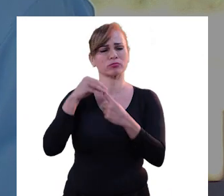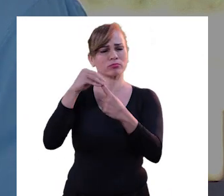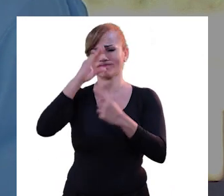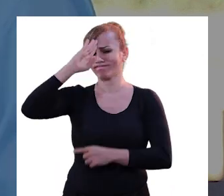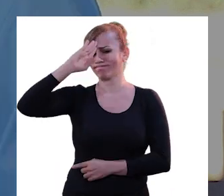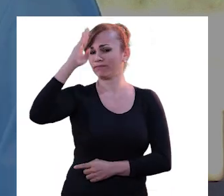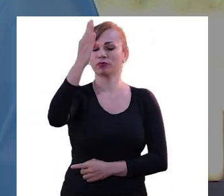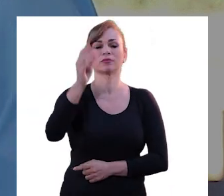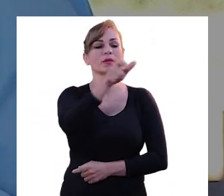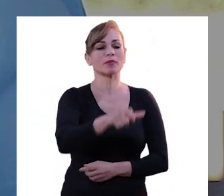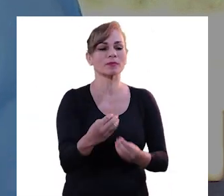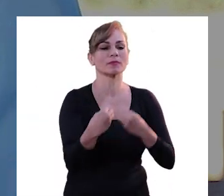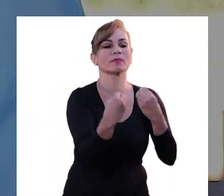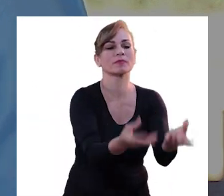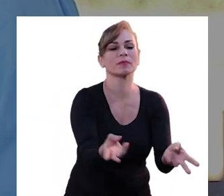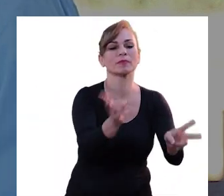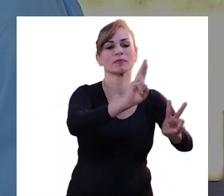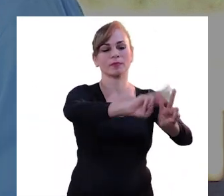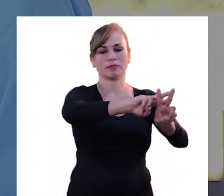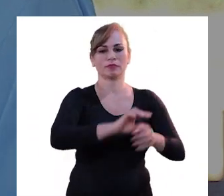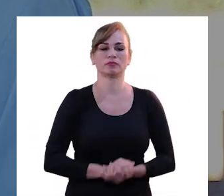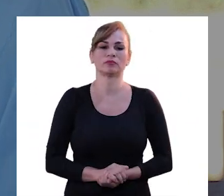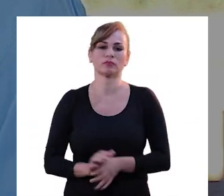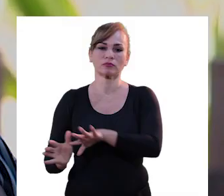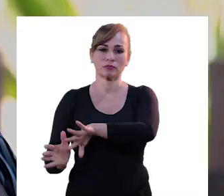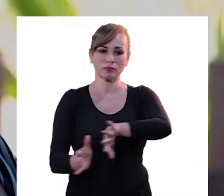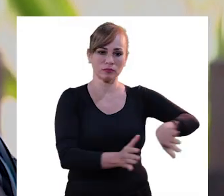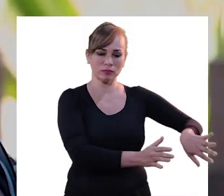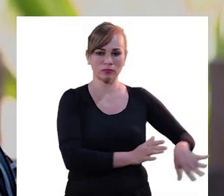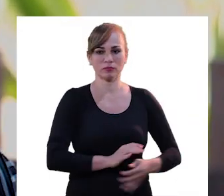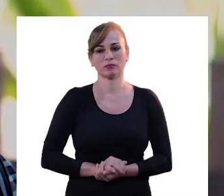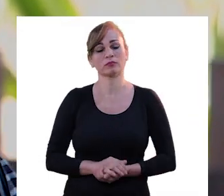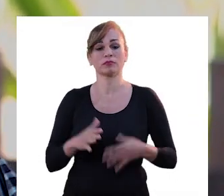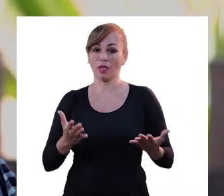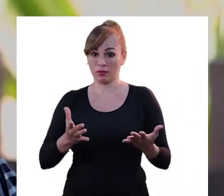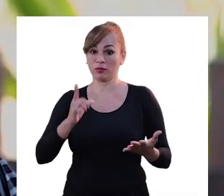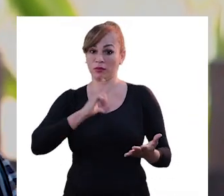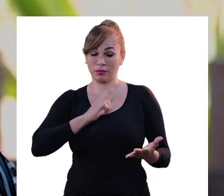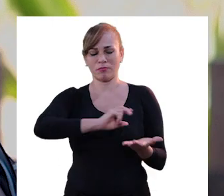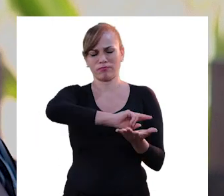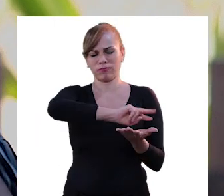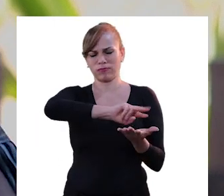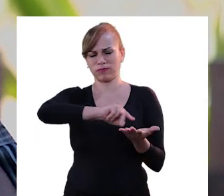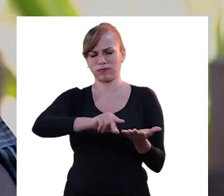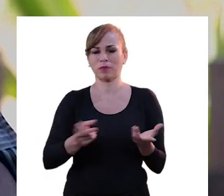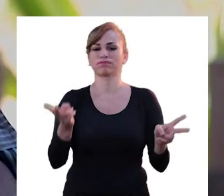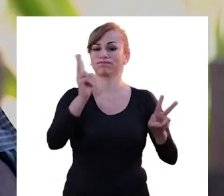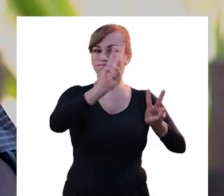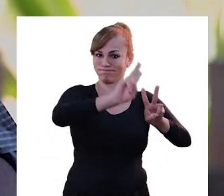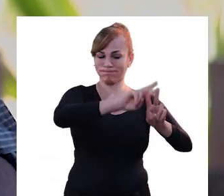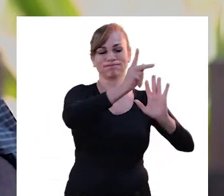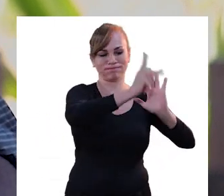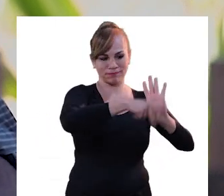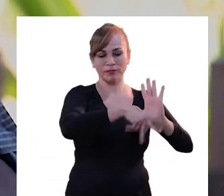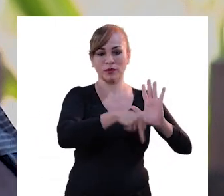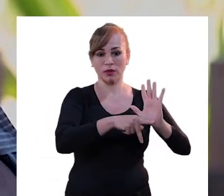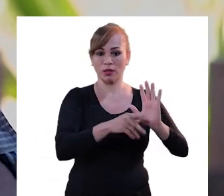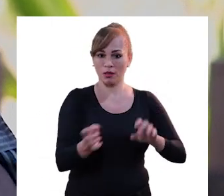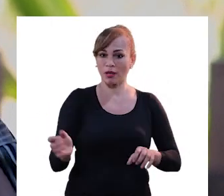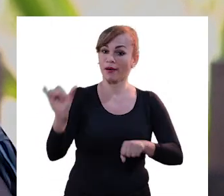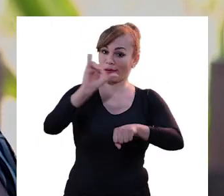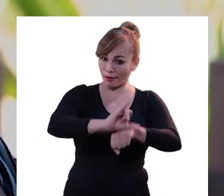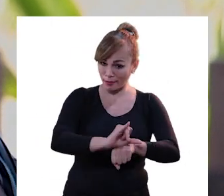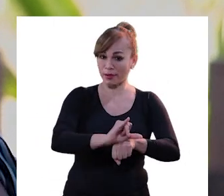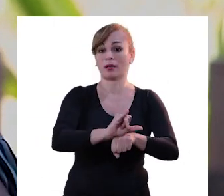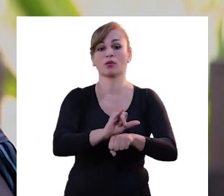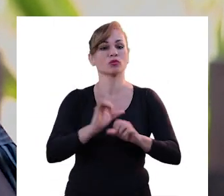presídios que possa ter relevância também para os apenados? Então, nós temos vários projetos dentro das unidades prisionárias, não só